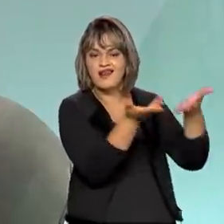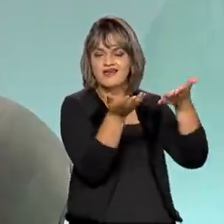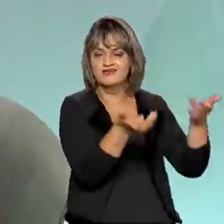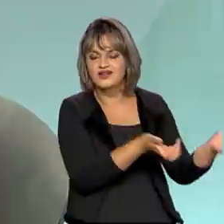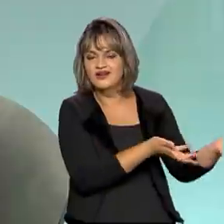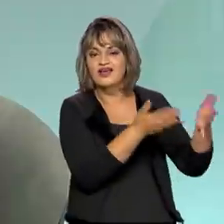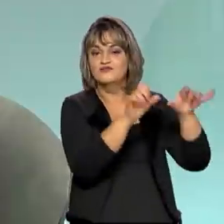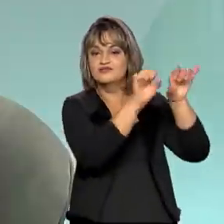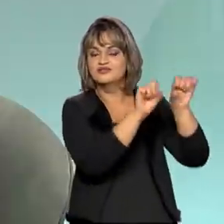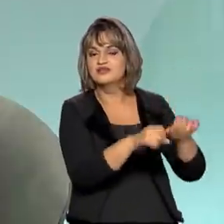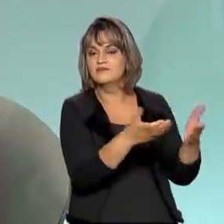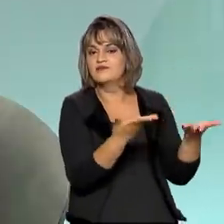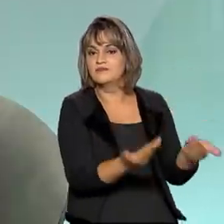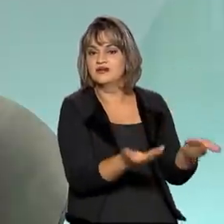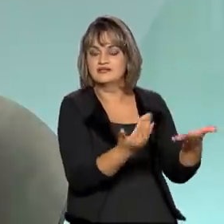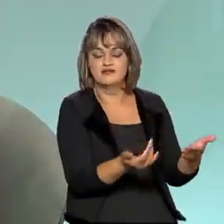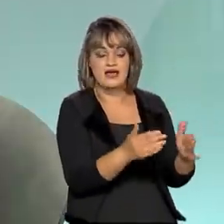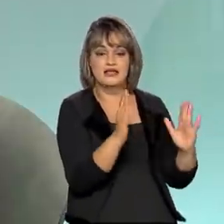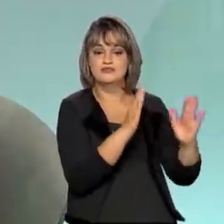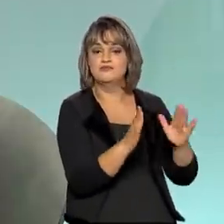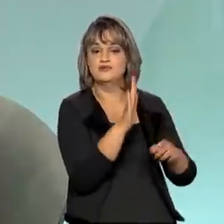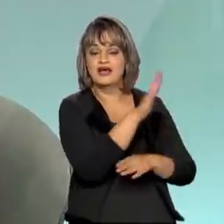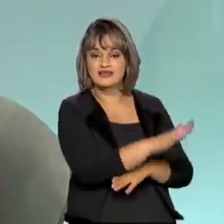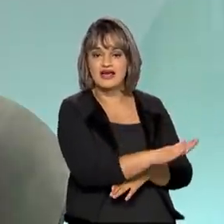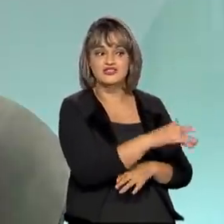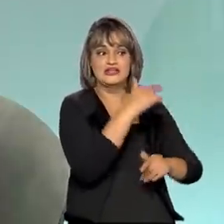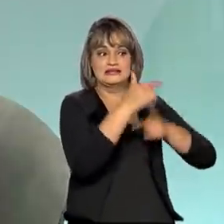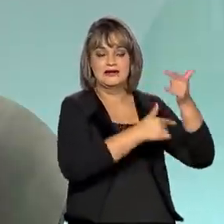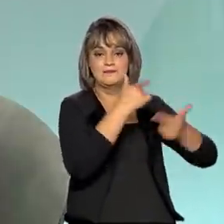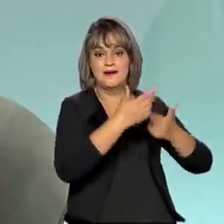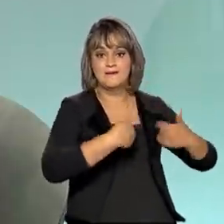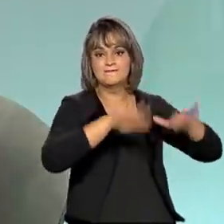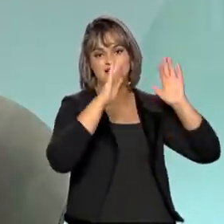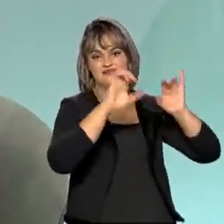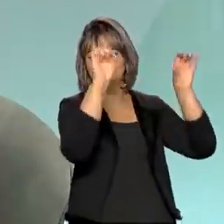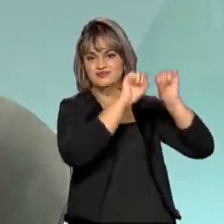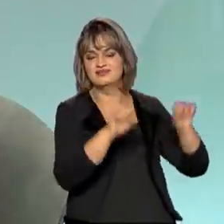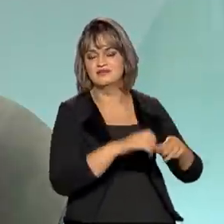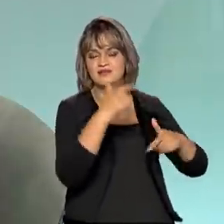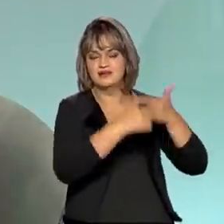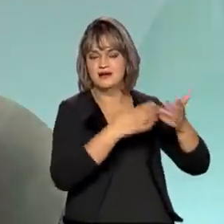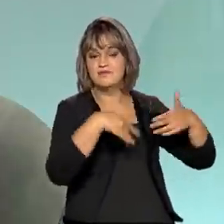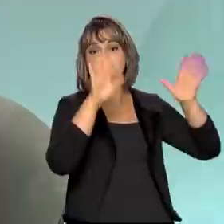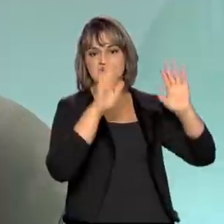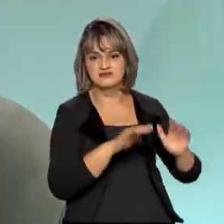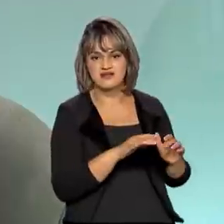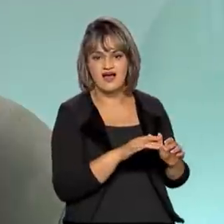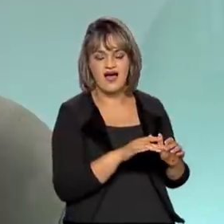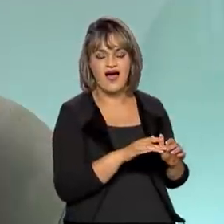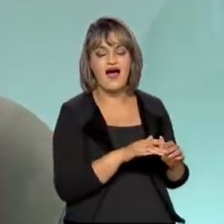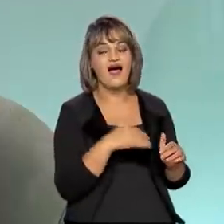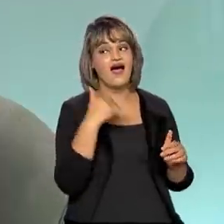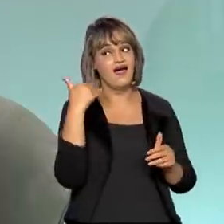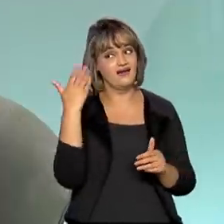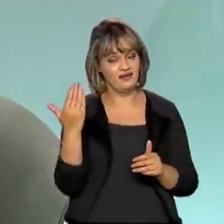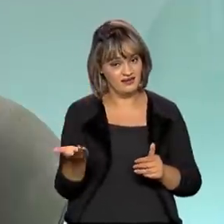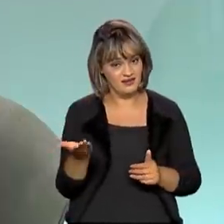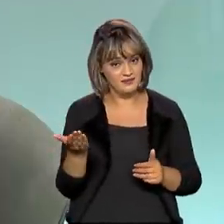Por quê? Porque é nesse período da tarde que eu tenho a demanda máxima do sistema. E aí, ele convida